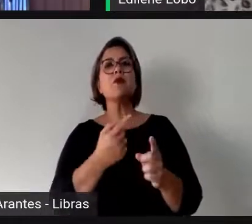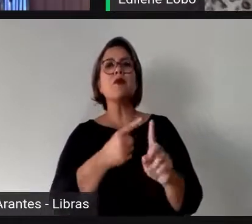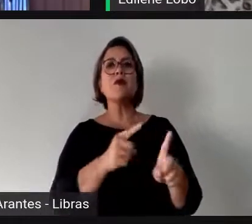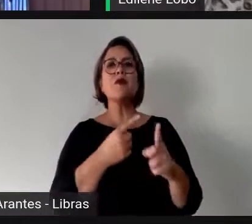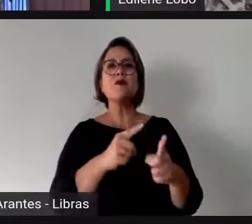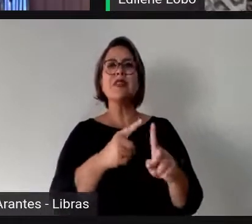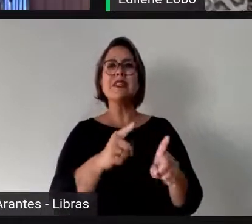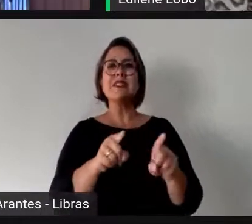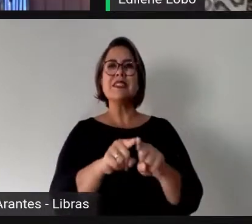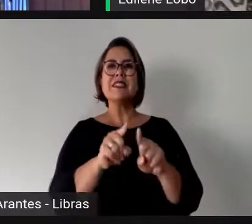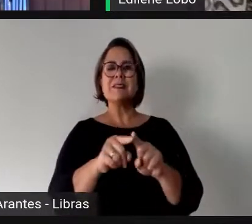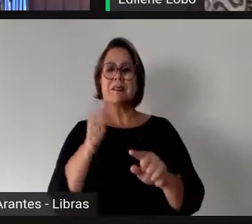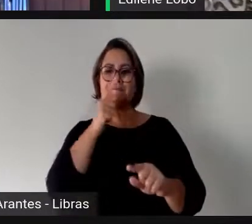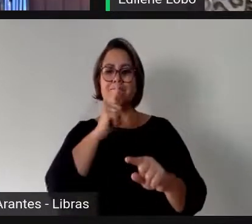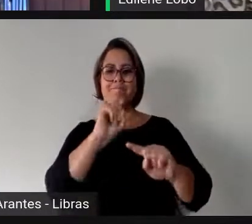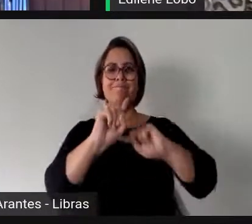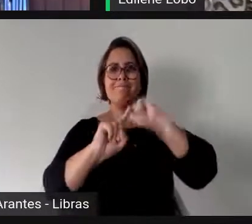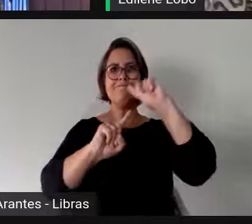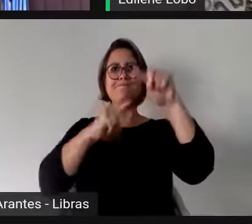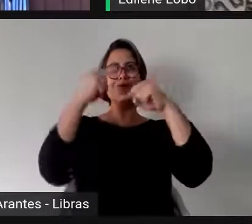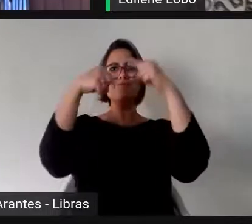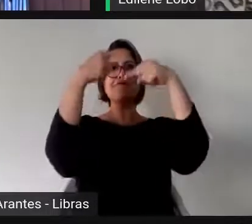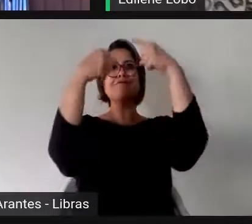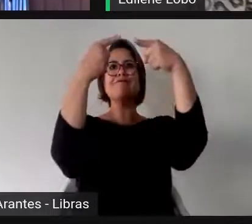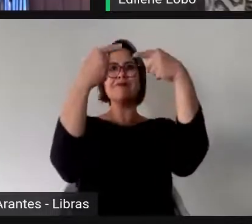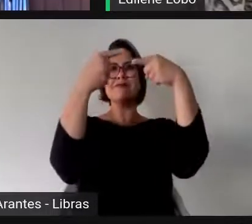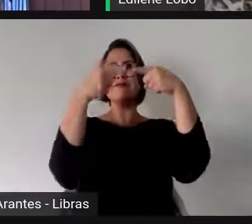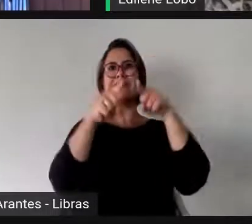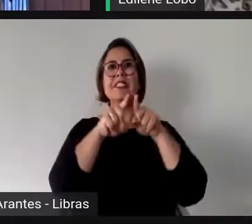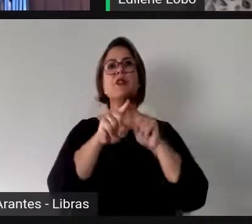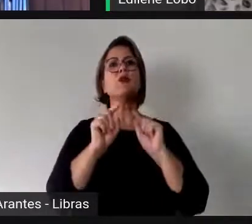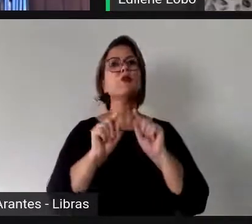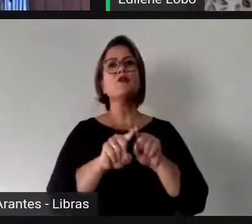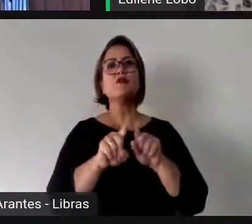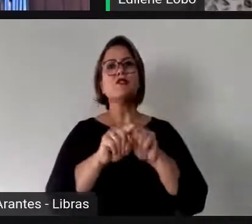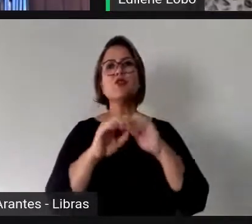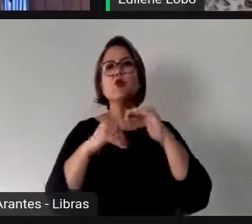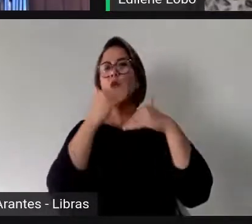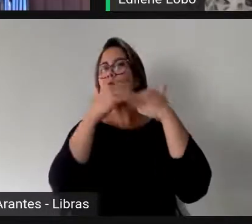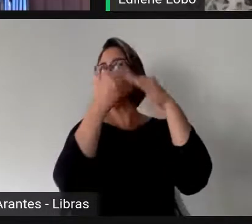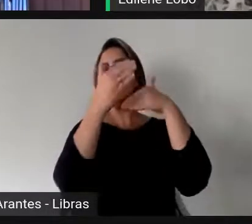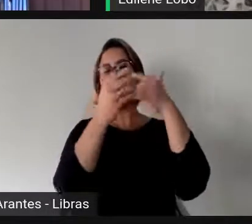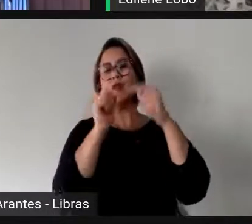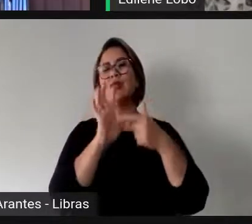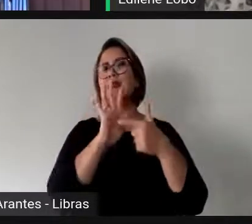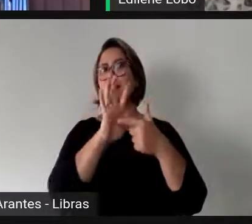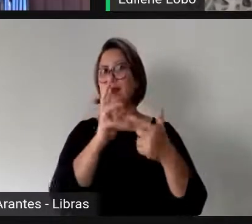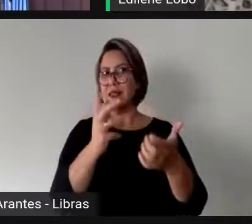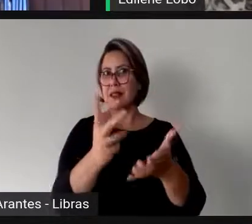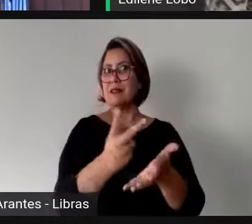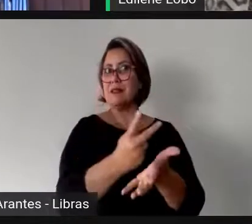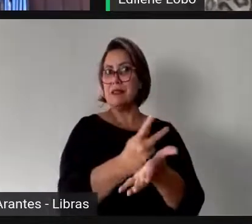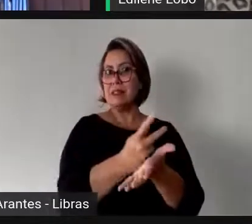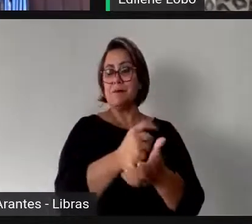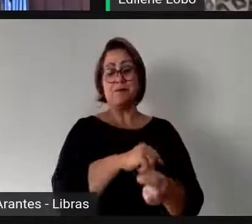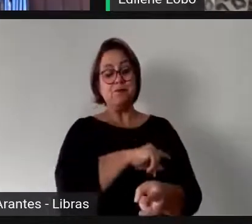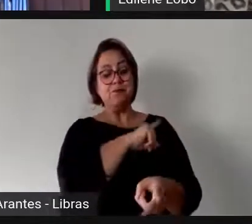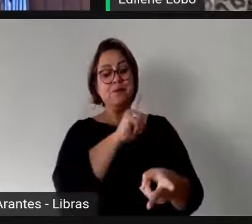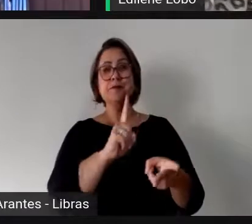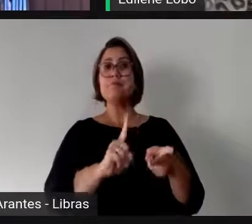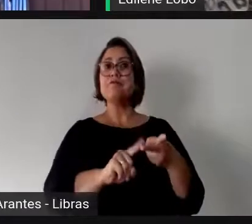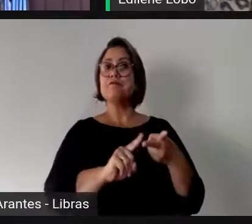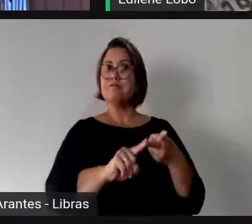superação dessa realidade, desse cenário. Num segundo momento,